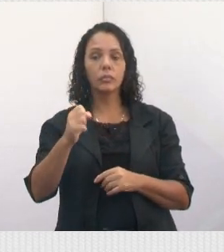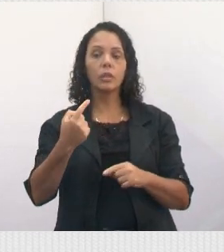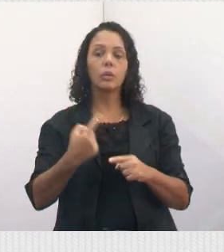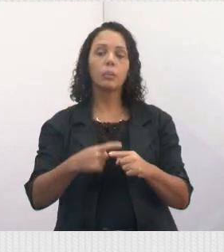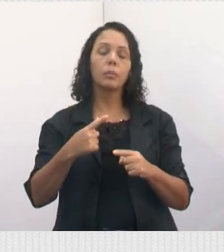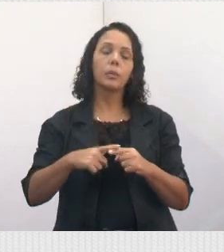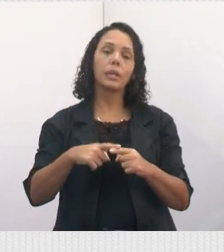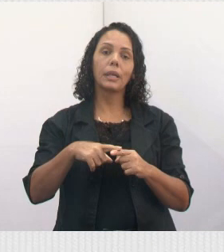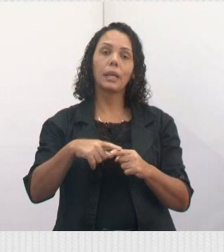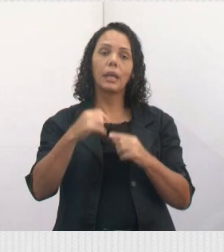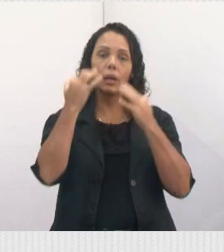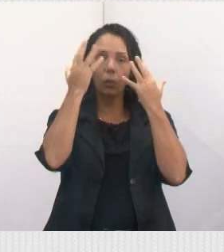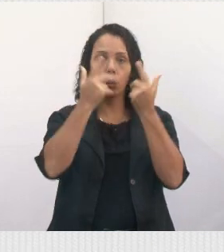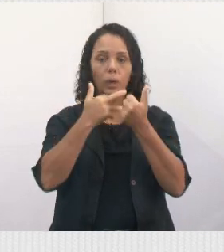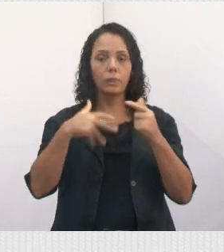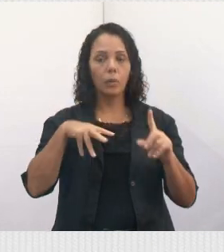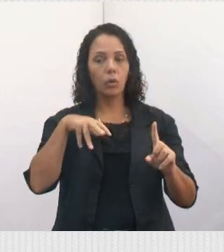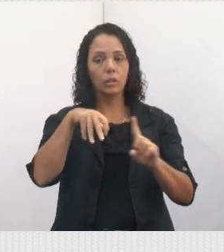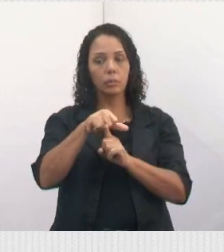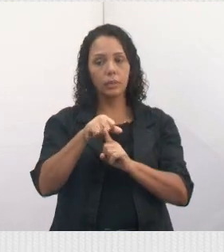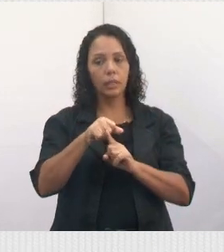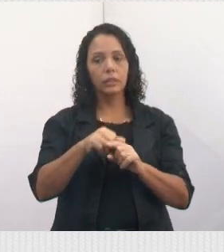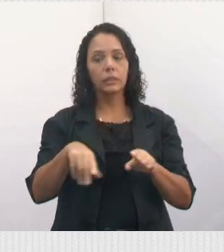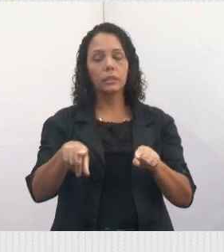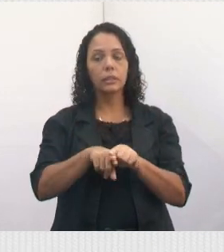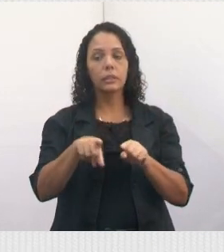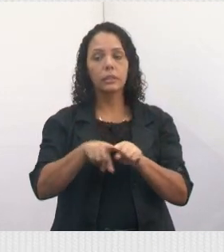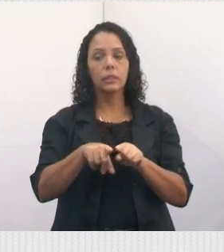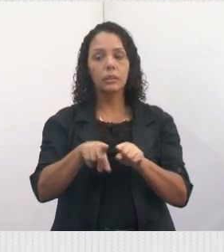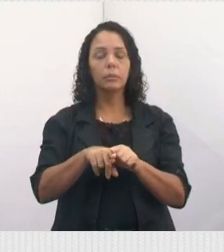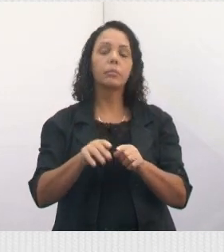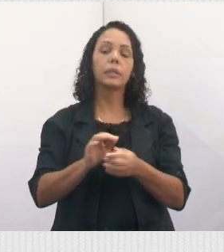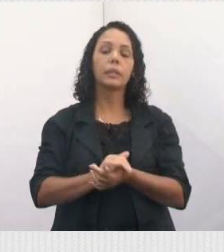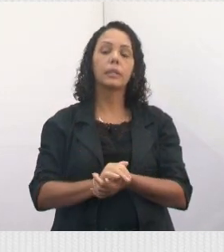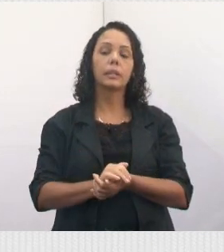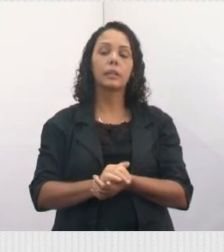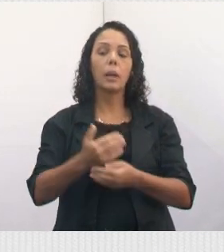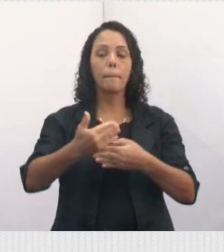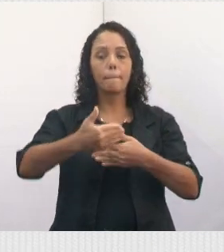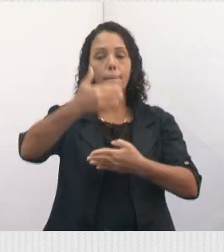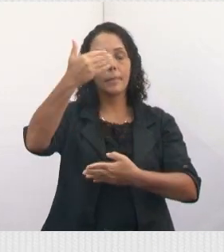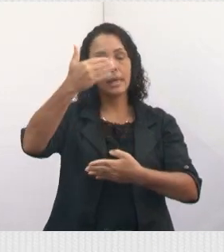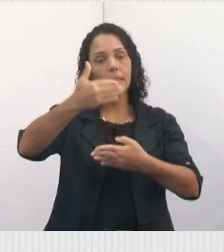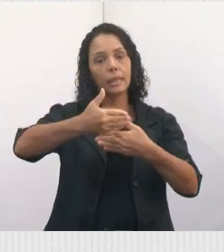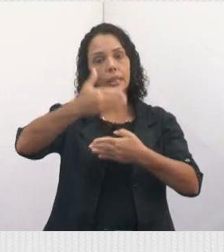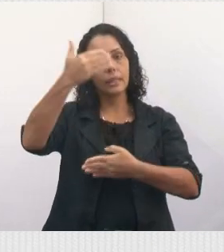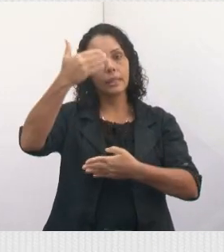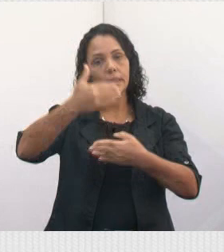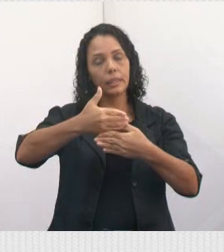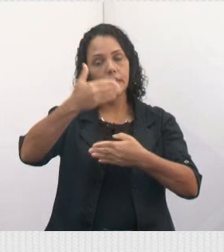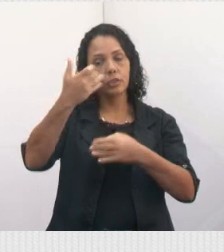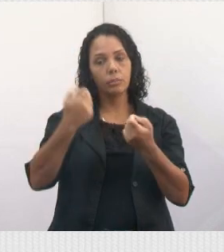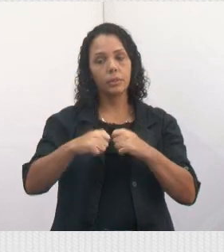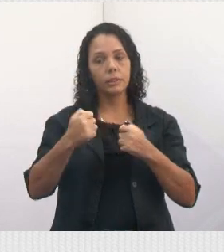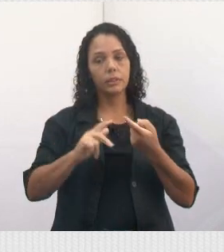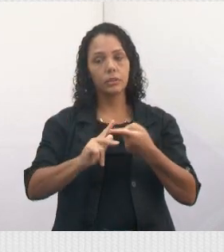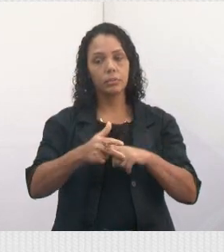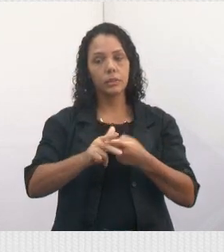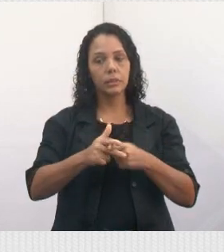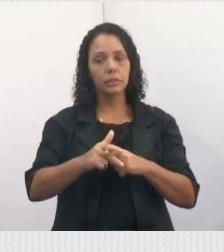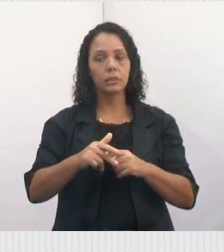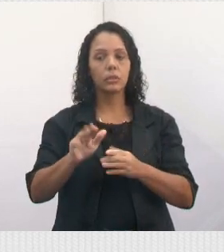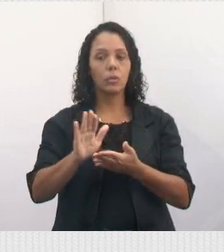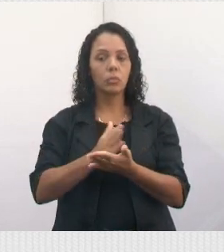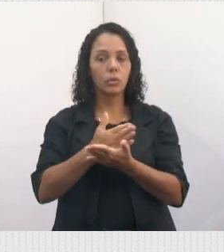E também a manutenção de um buraco na parede de contenção, dentro do córrego do Ture, tá? Ah, então esses foram alguns ofícios da